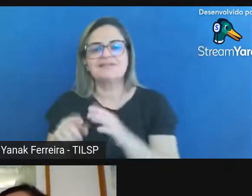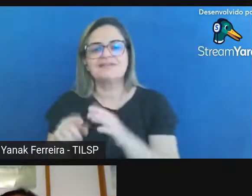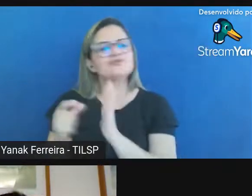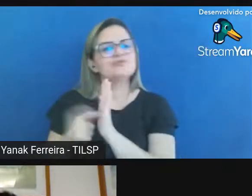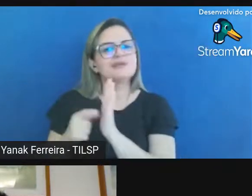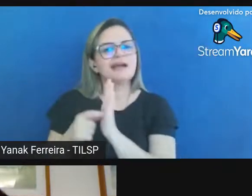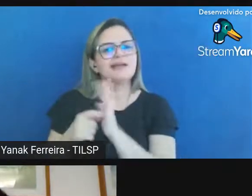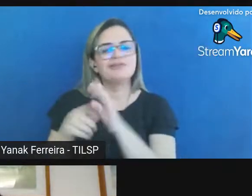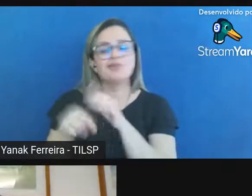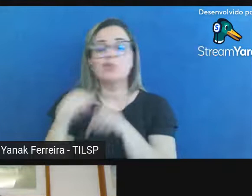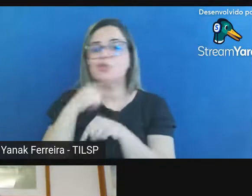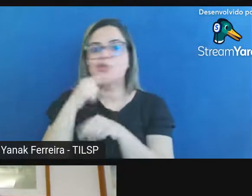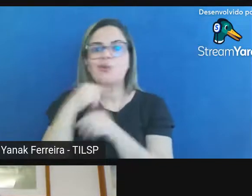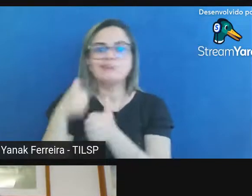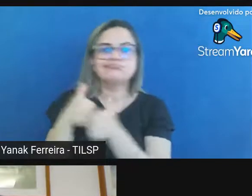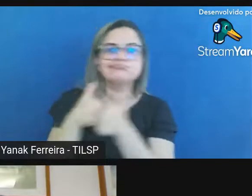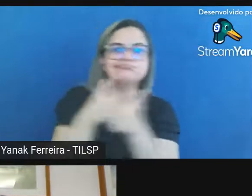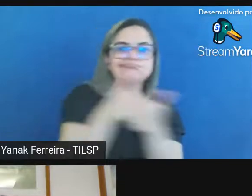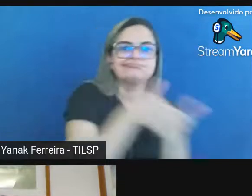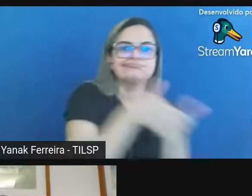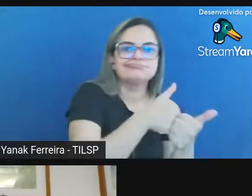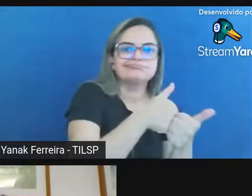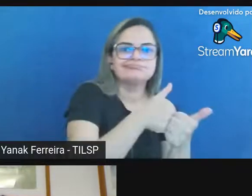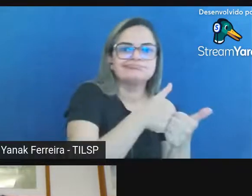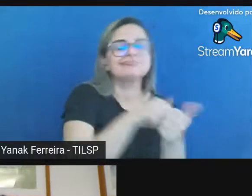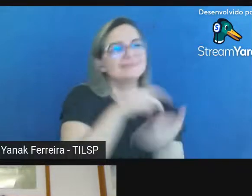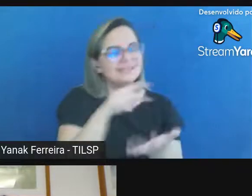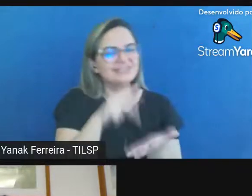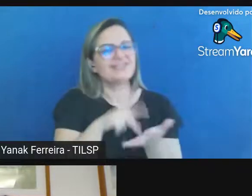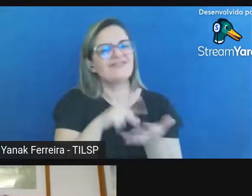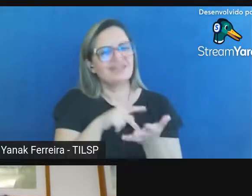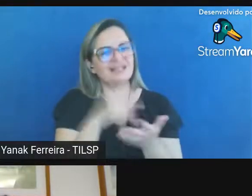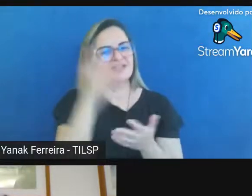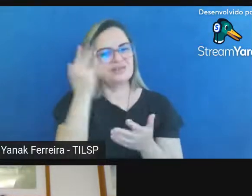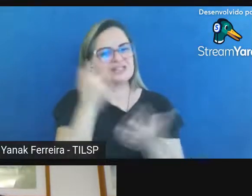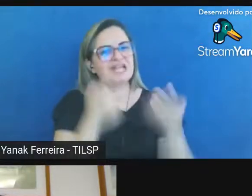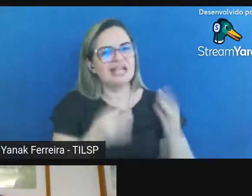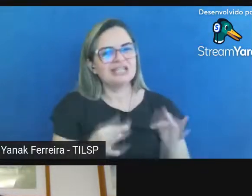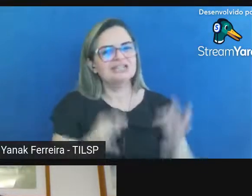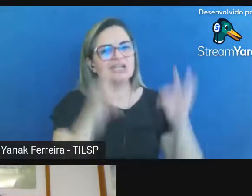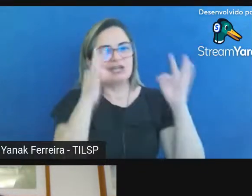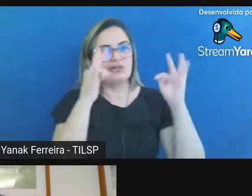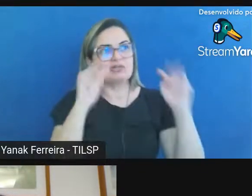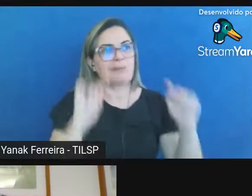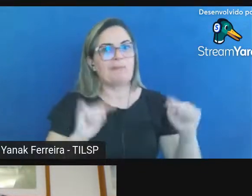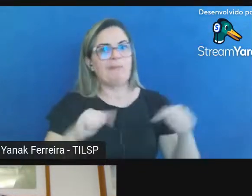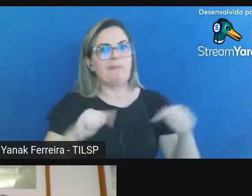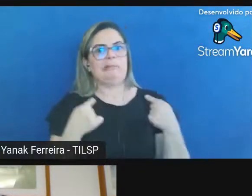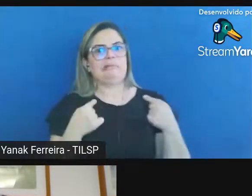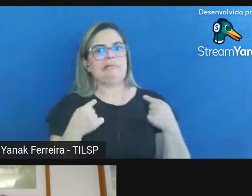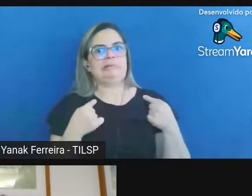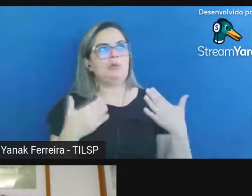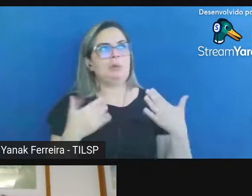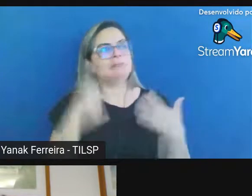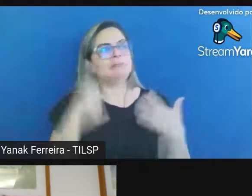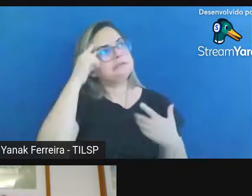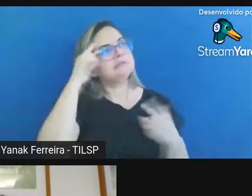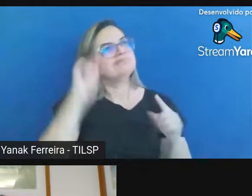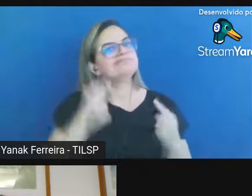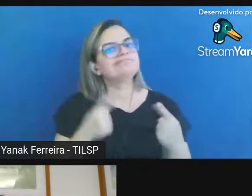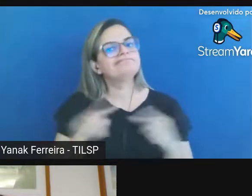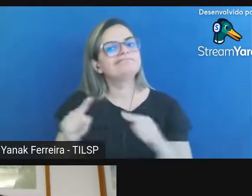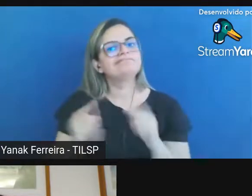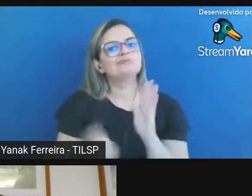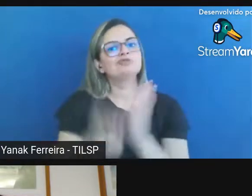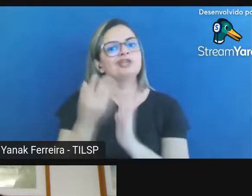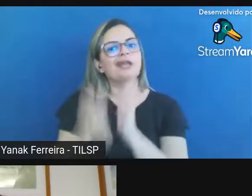acompanhar aí ele coloca de fato essas tecnologias provocam surgimento de suportes formatos e